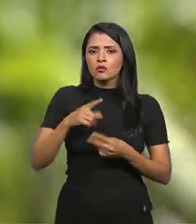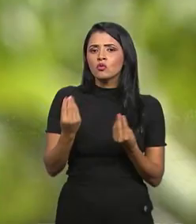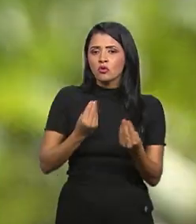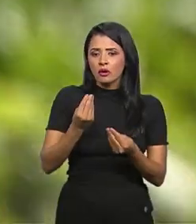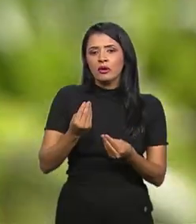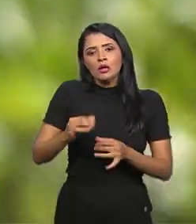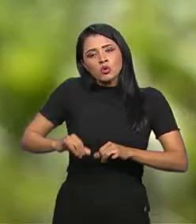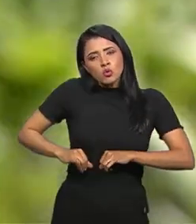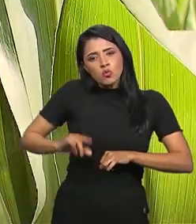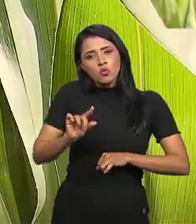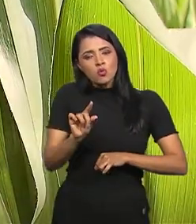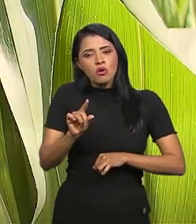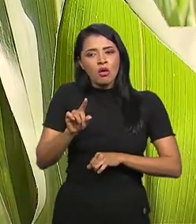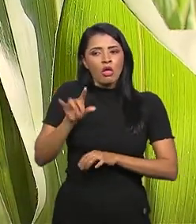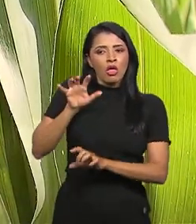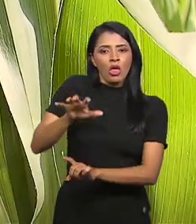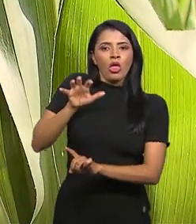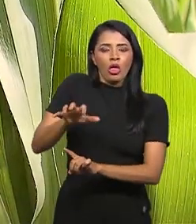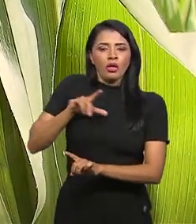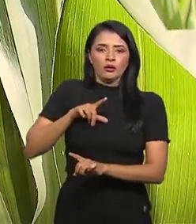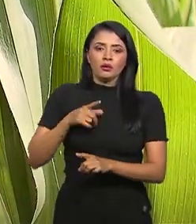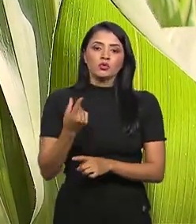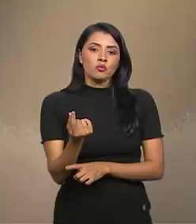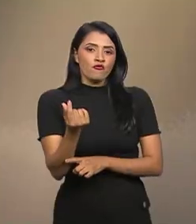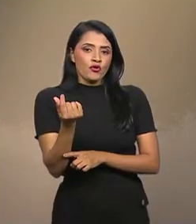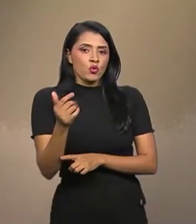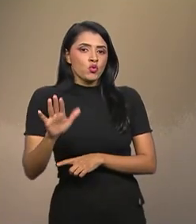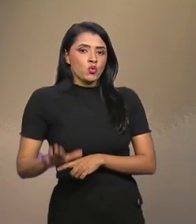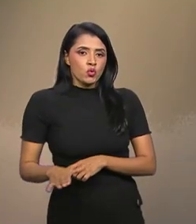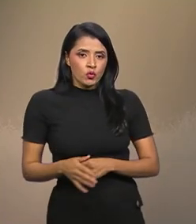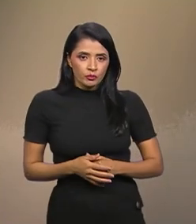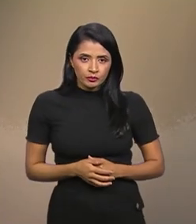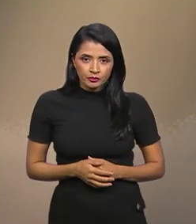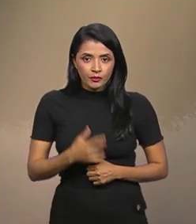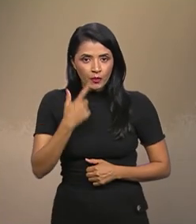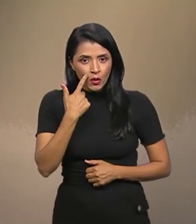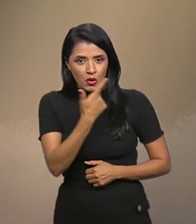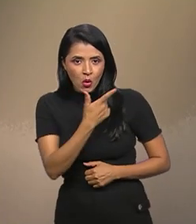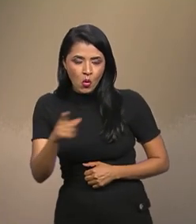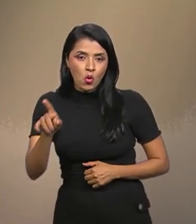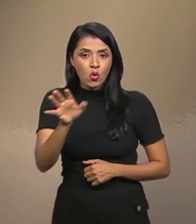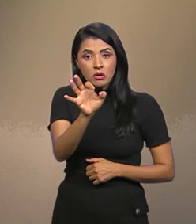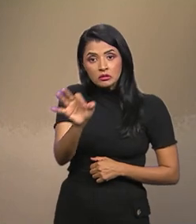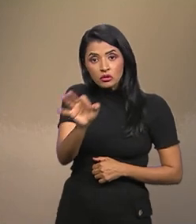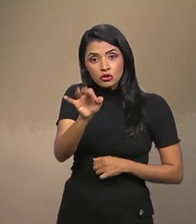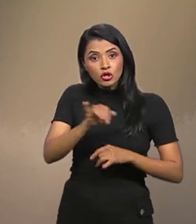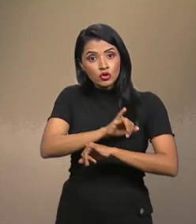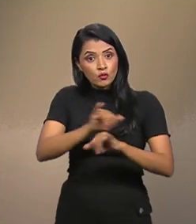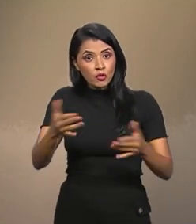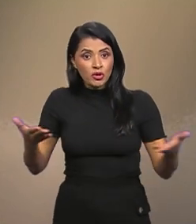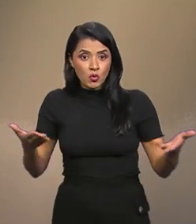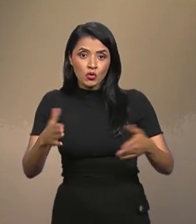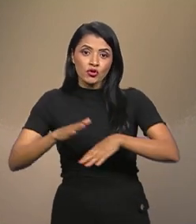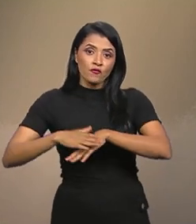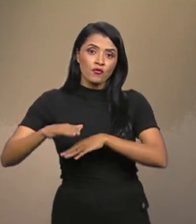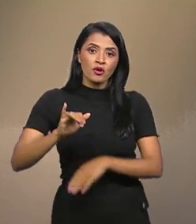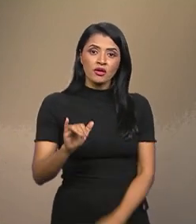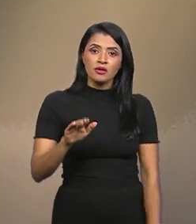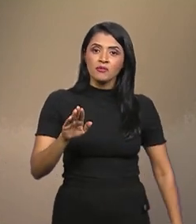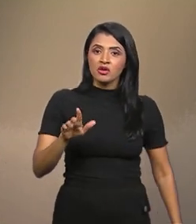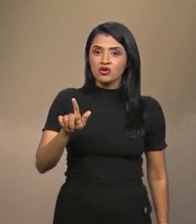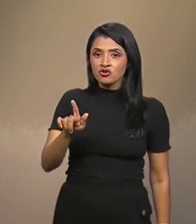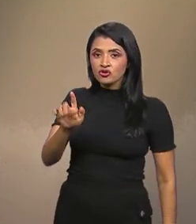sofreram uma grande pressão em relação aos preços. E olha, uma outra estatística divulgada hoje foi a do IBGE.